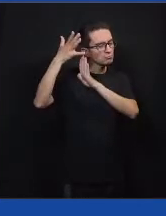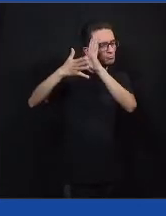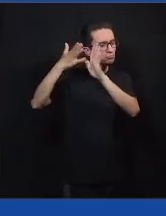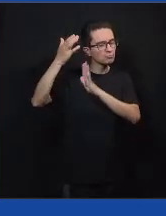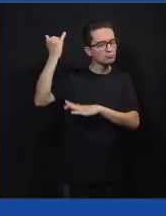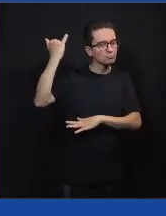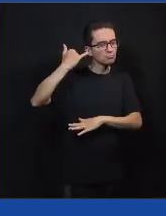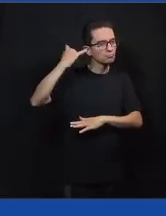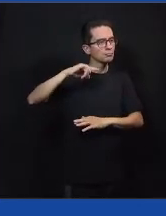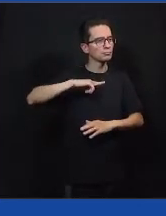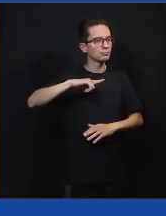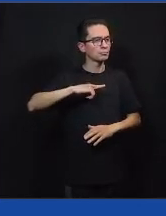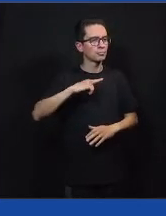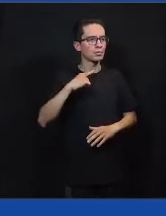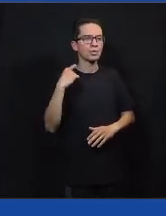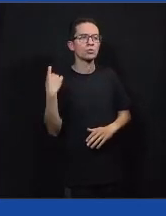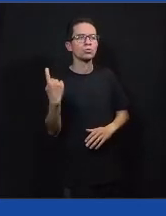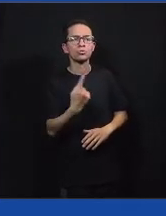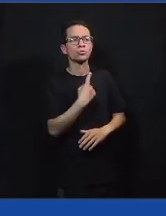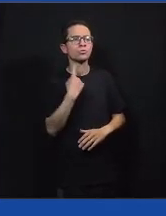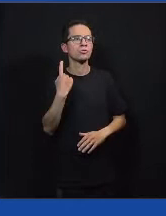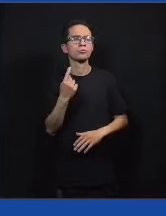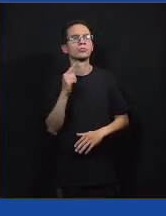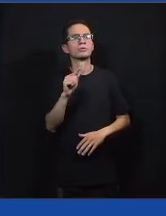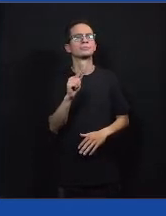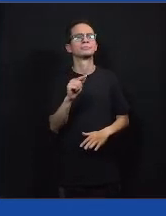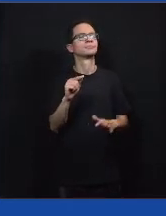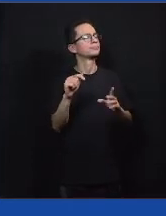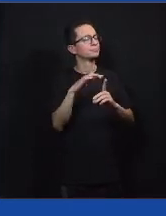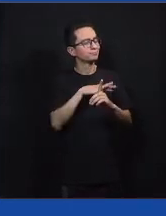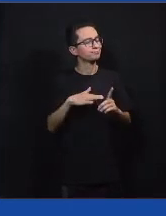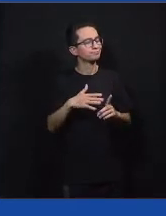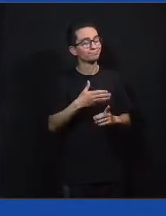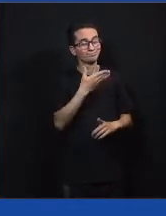poder que a gente tem ainda nessa sociedade machista.